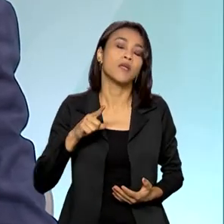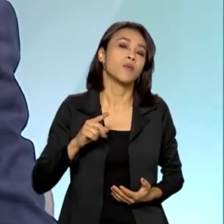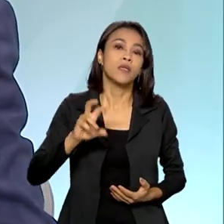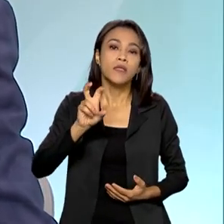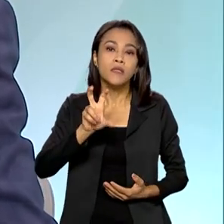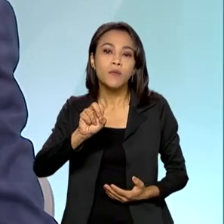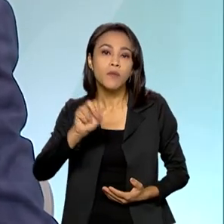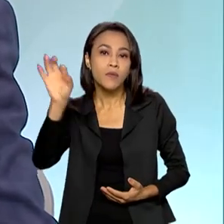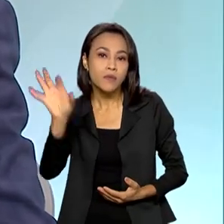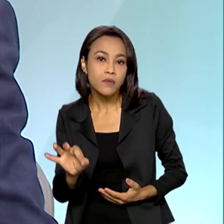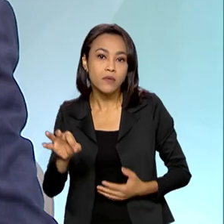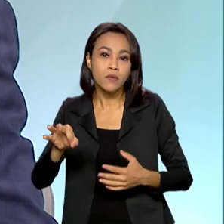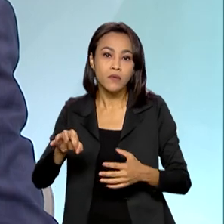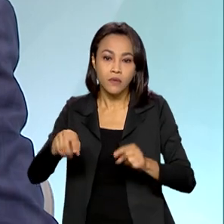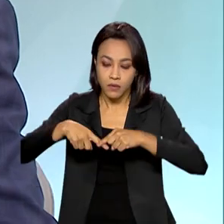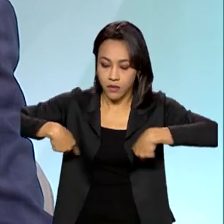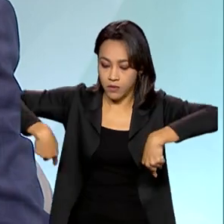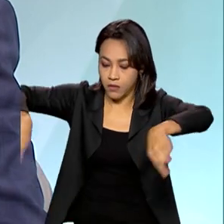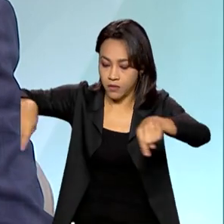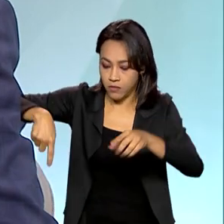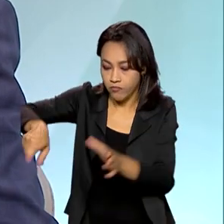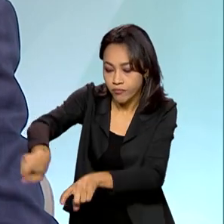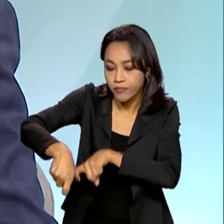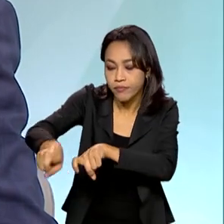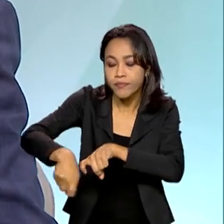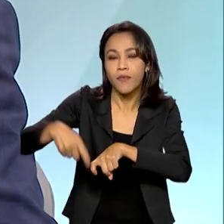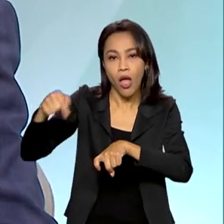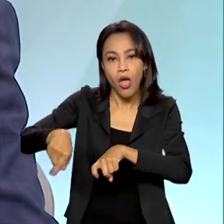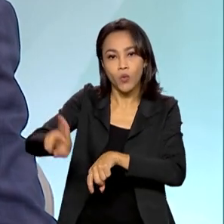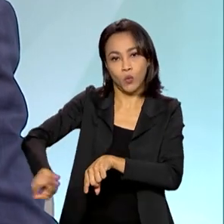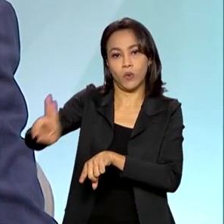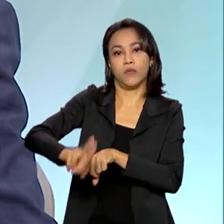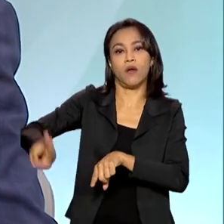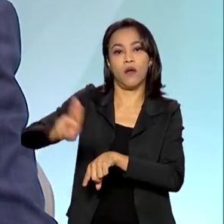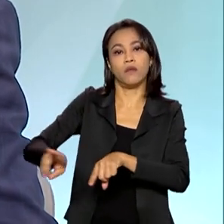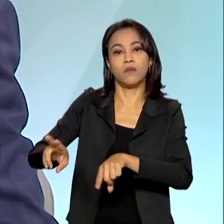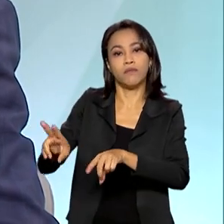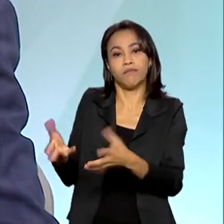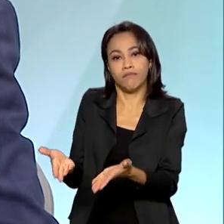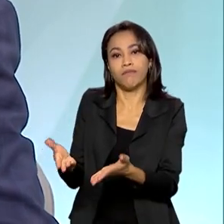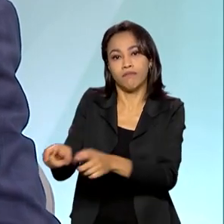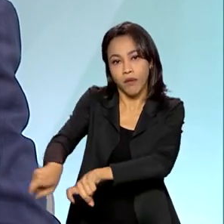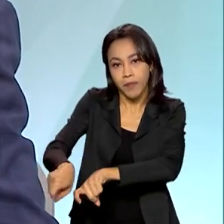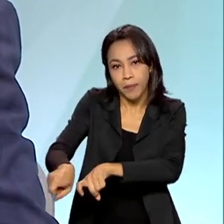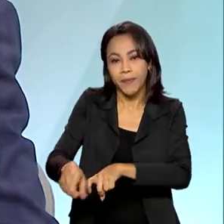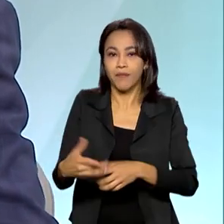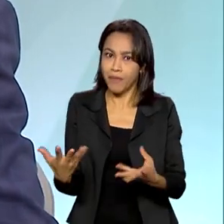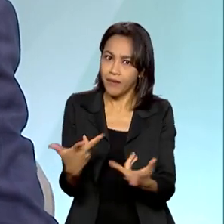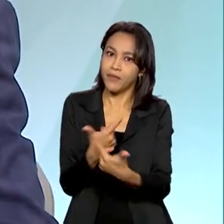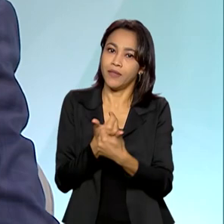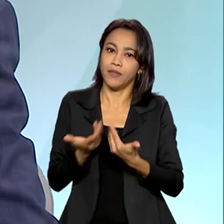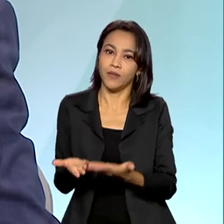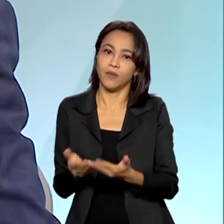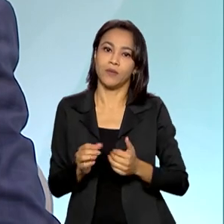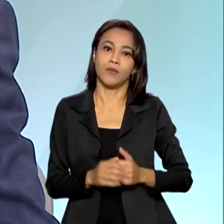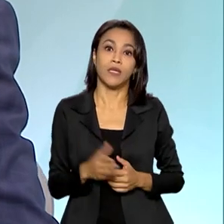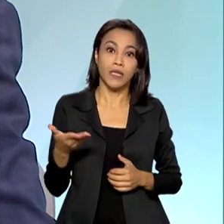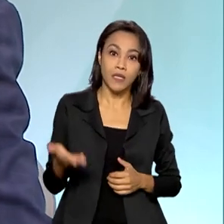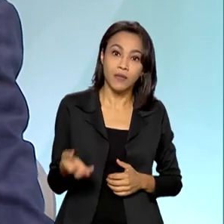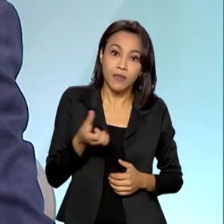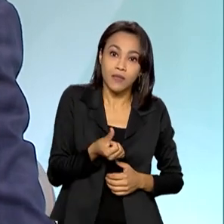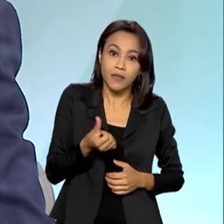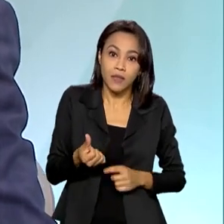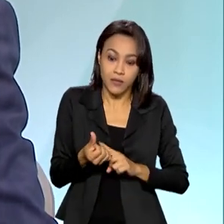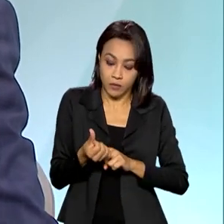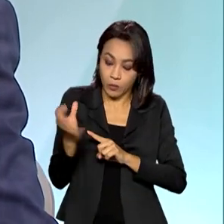% das propriedades exploradas para a questão da agricultura. Quer dizer, olha só que maravilha, isso dá 66